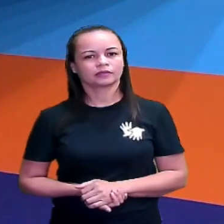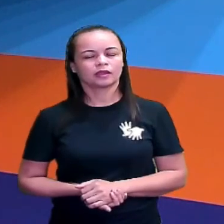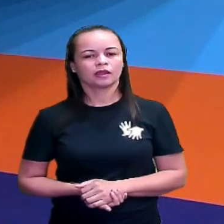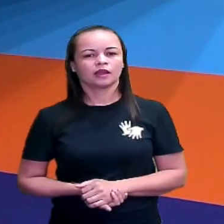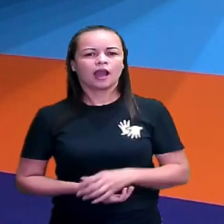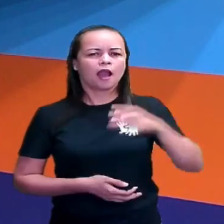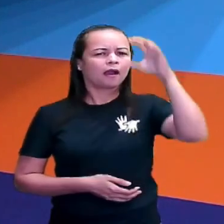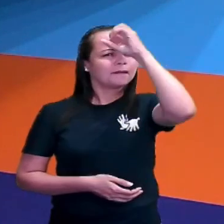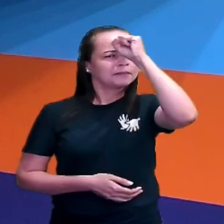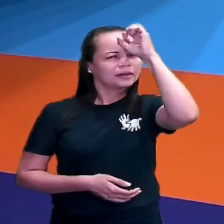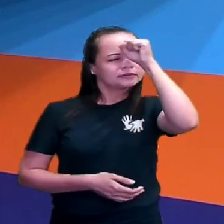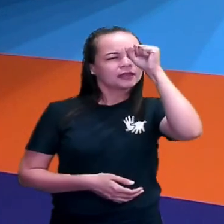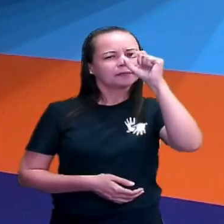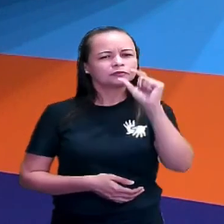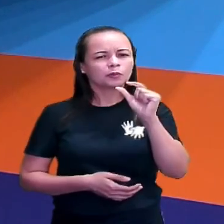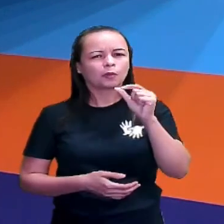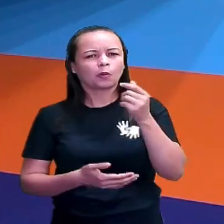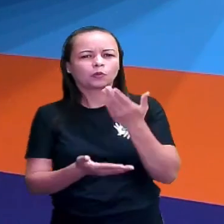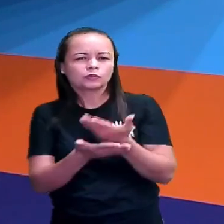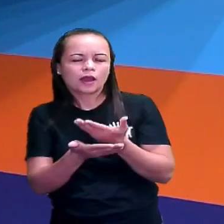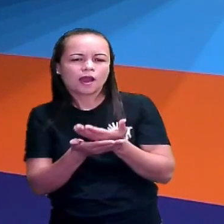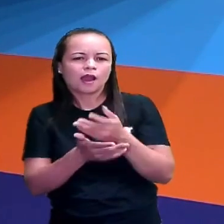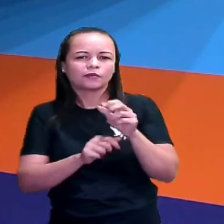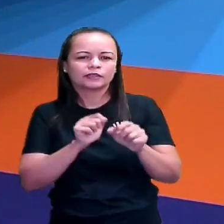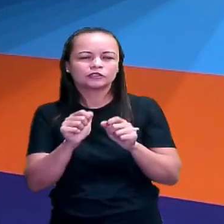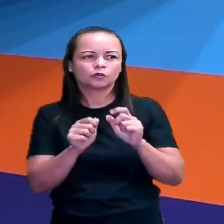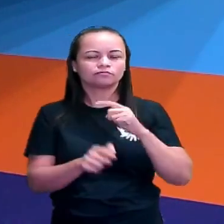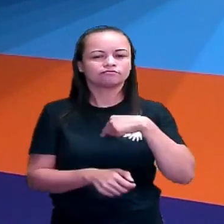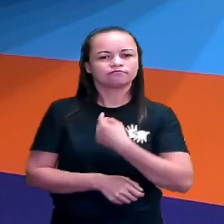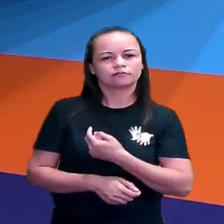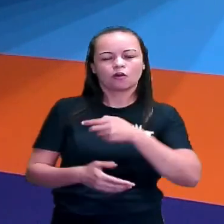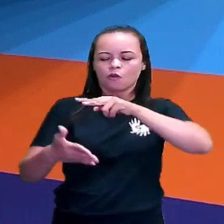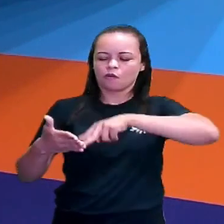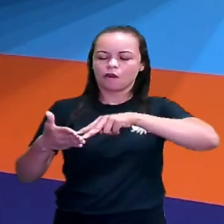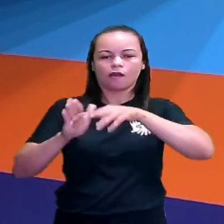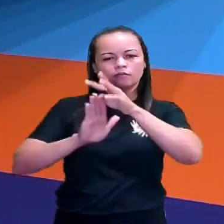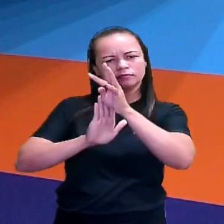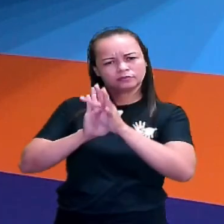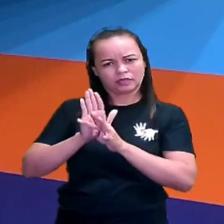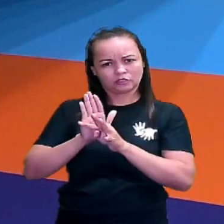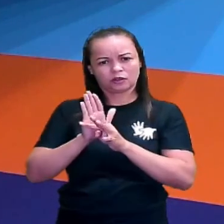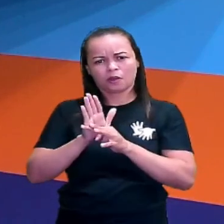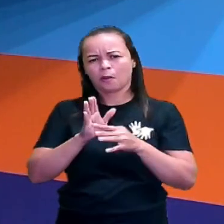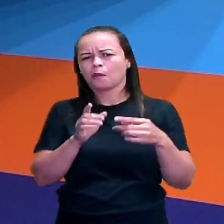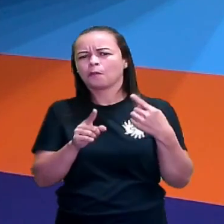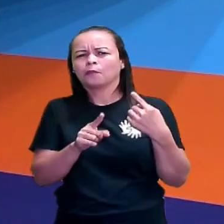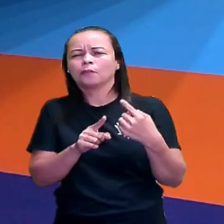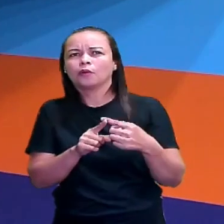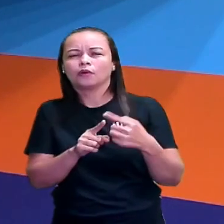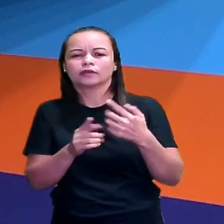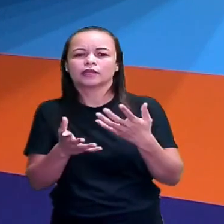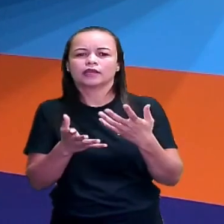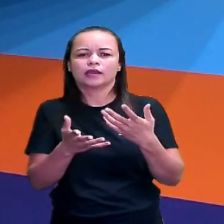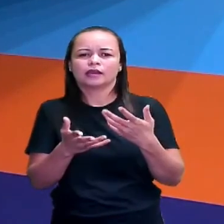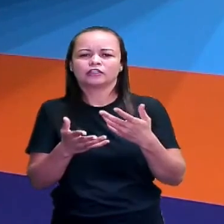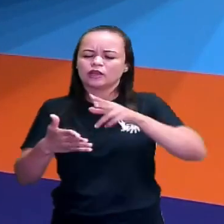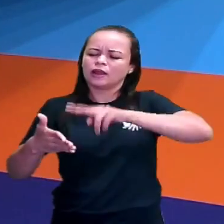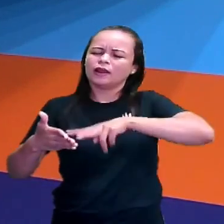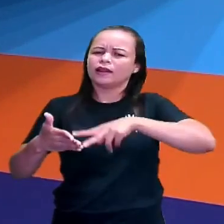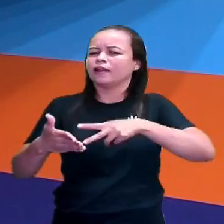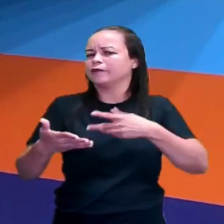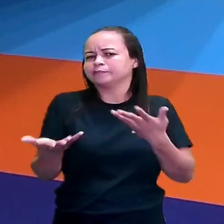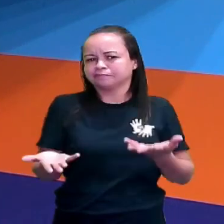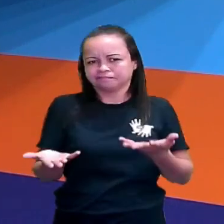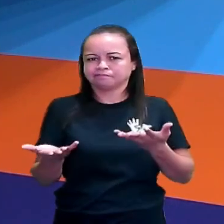aprendemos um pouquinho sobre como é que a gente lê um texto. E por qual motivo é que a gente lê textos.